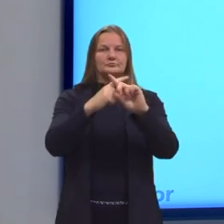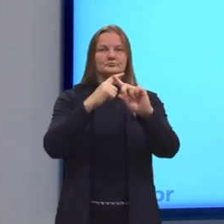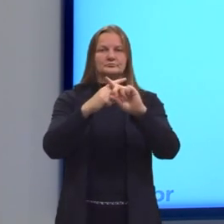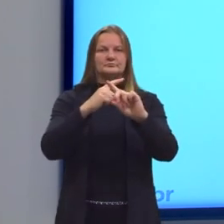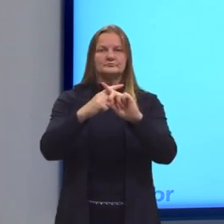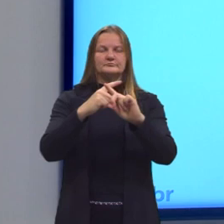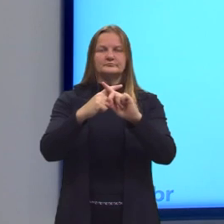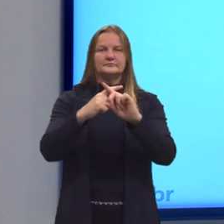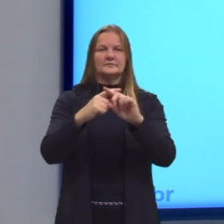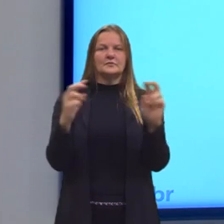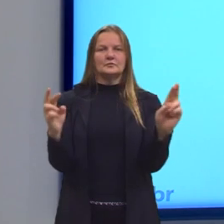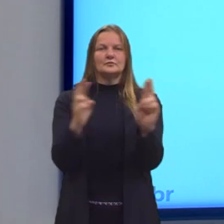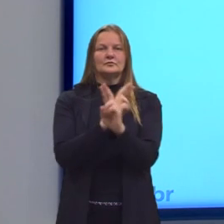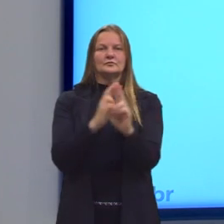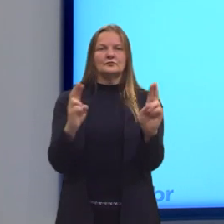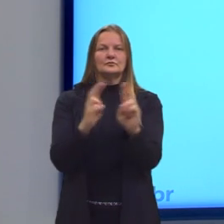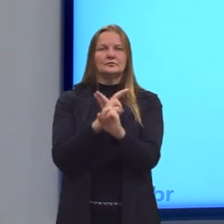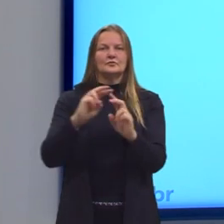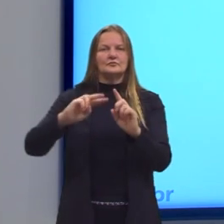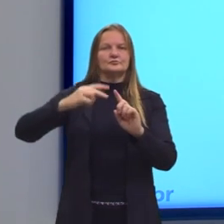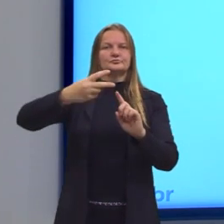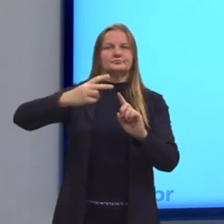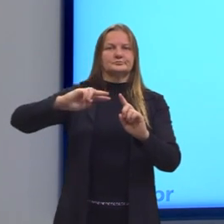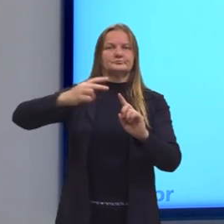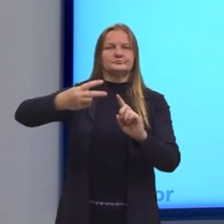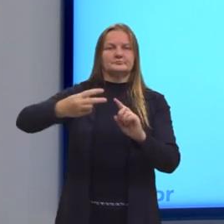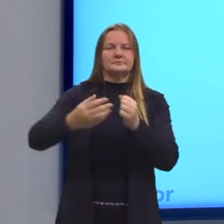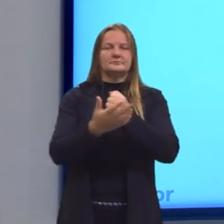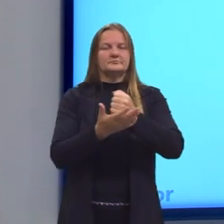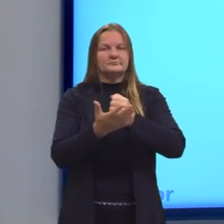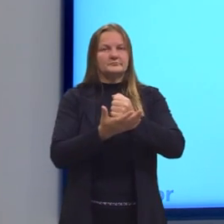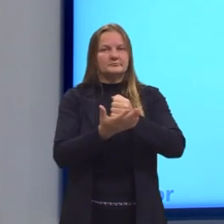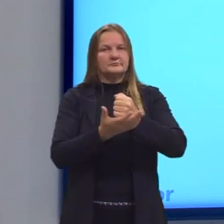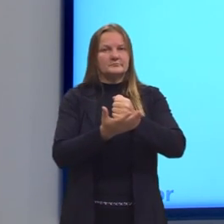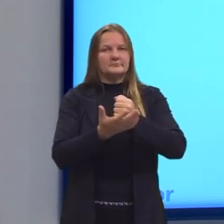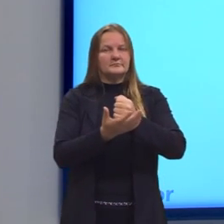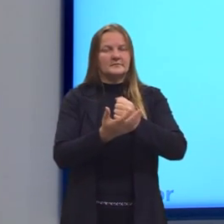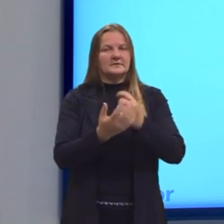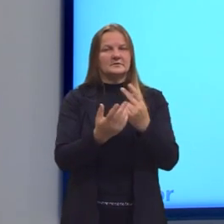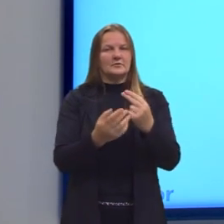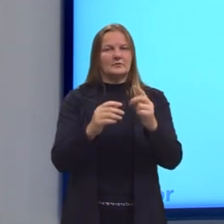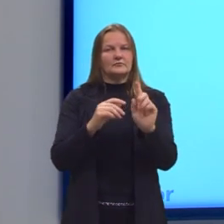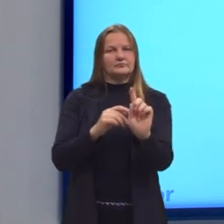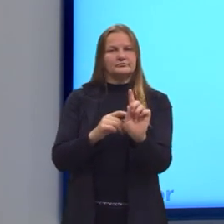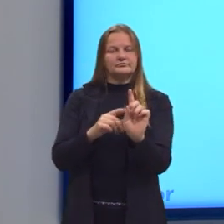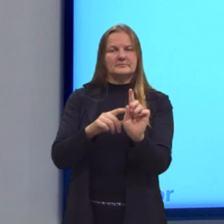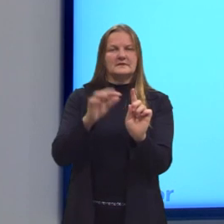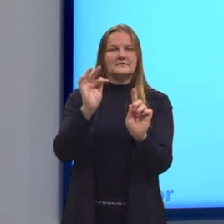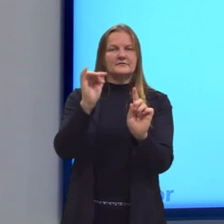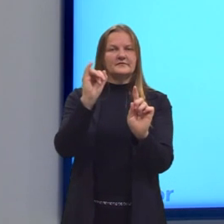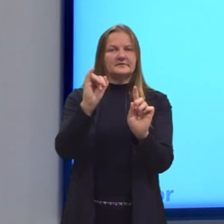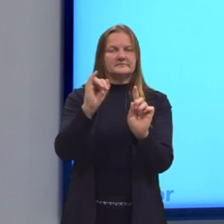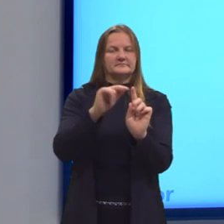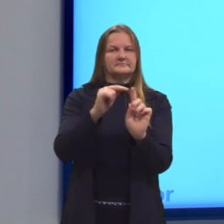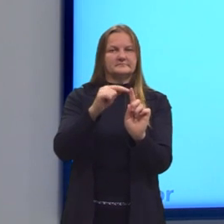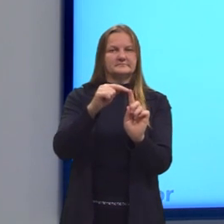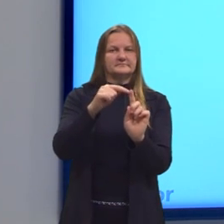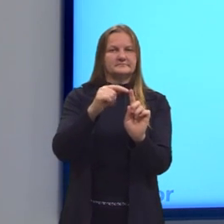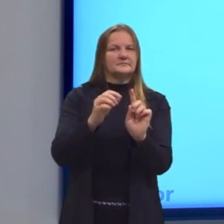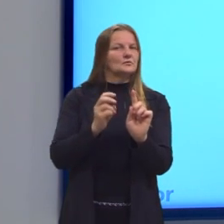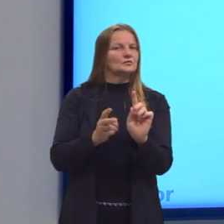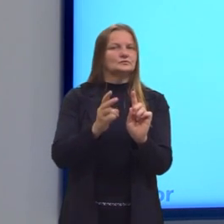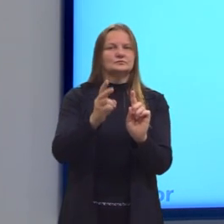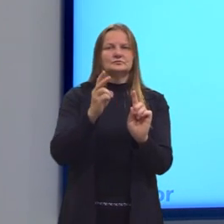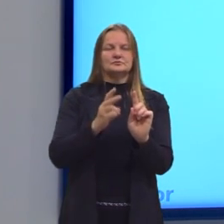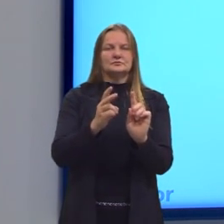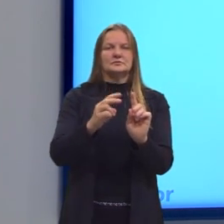entre duas potências que a base permanece sendo Fibonacci. Por que eu fiz isso? Porque ali na tabela